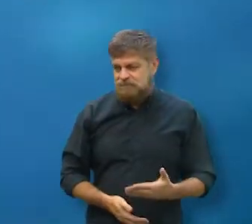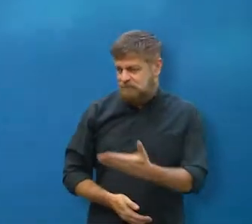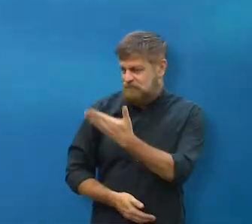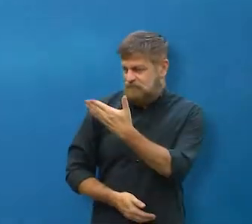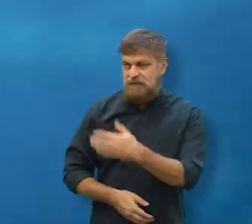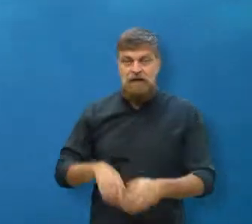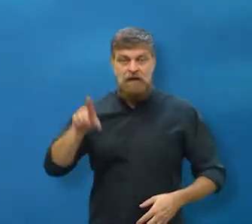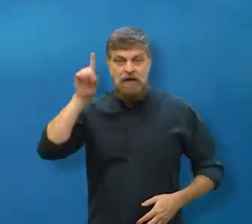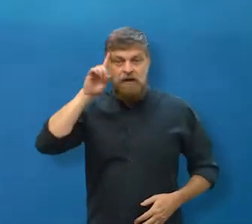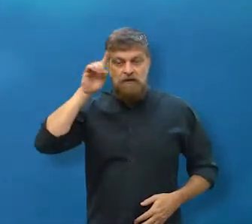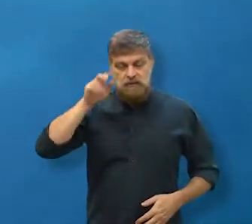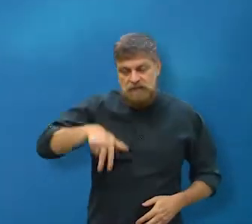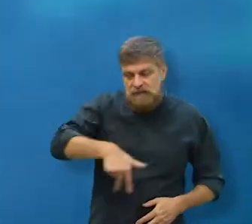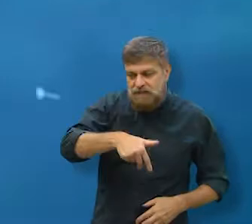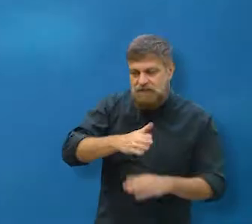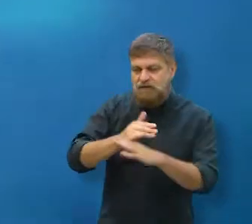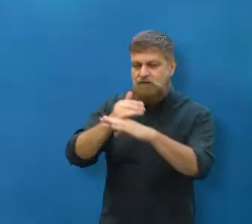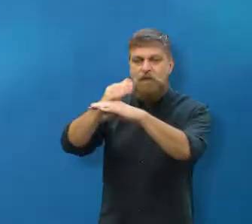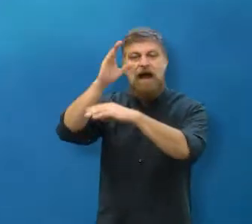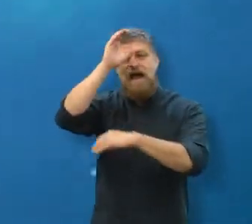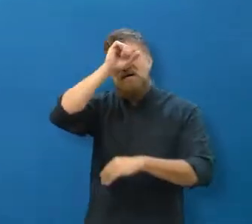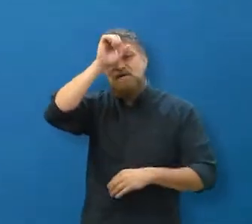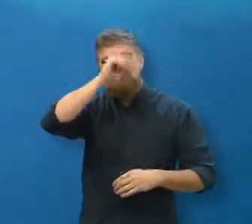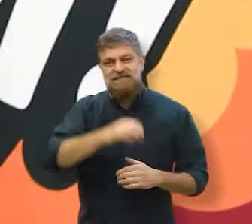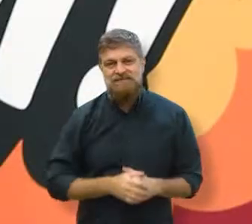Medley, ou os dias em que aprendi a voar.